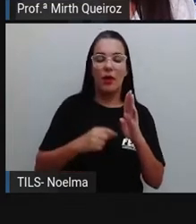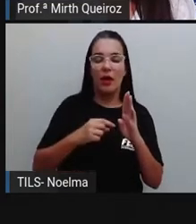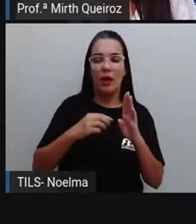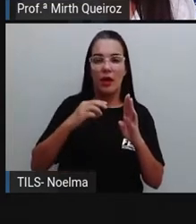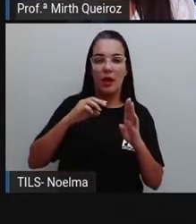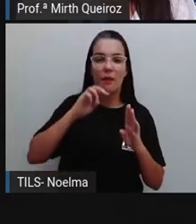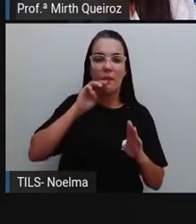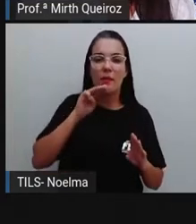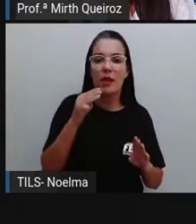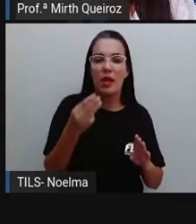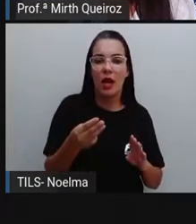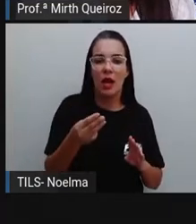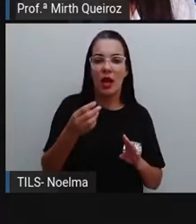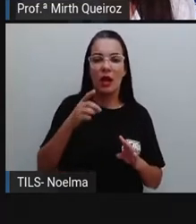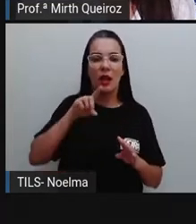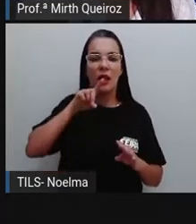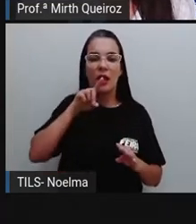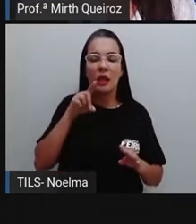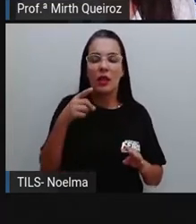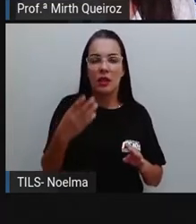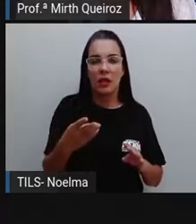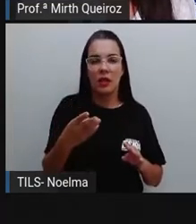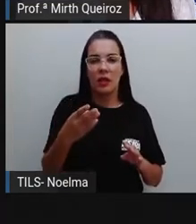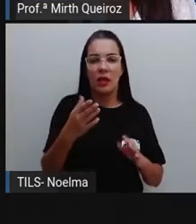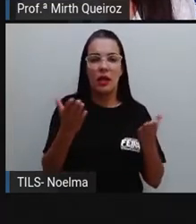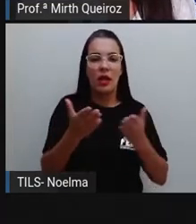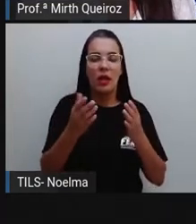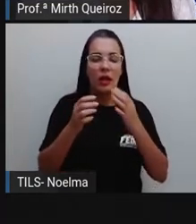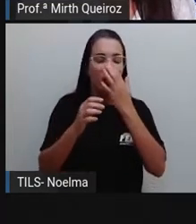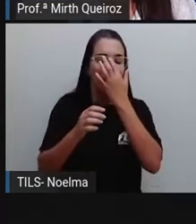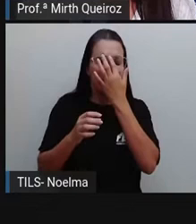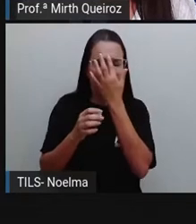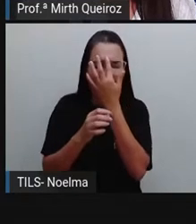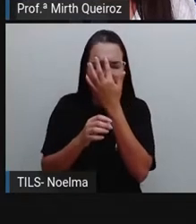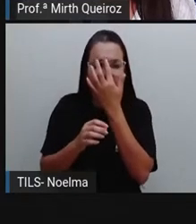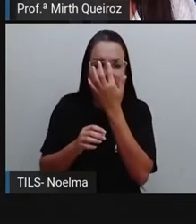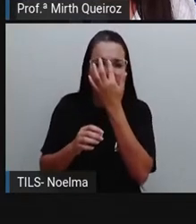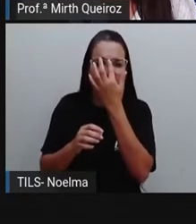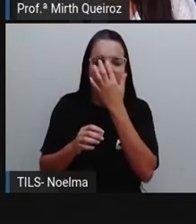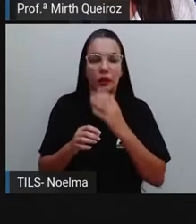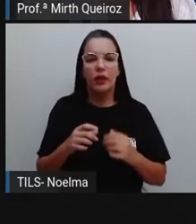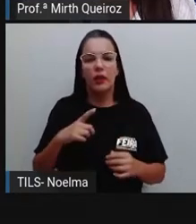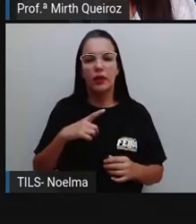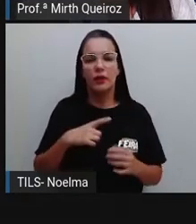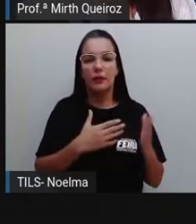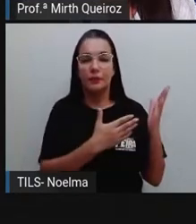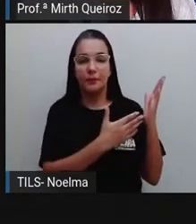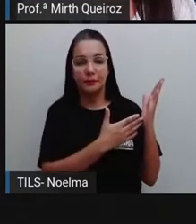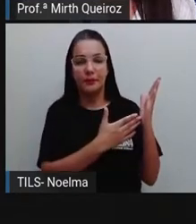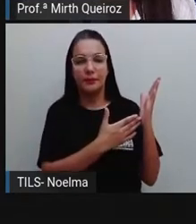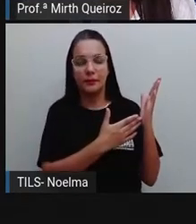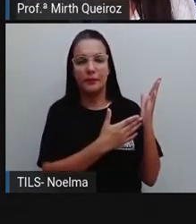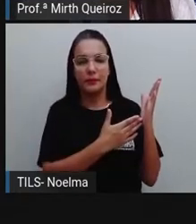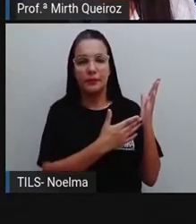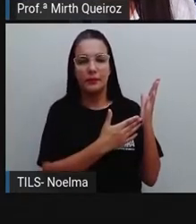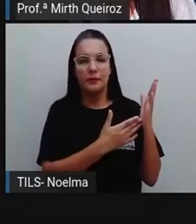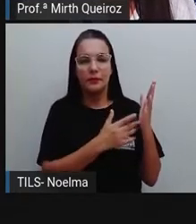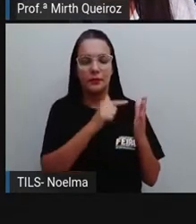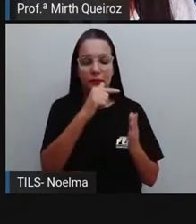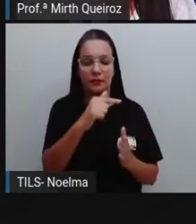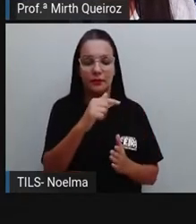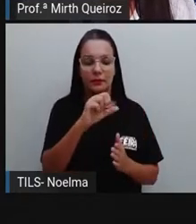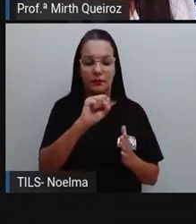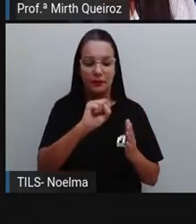de milhar, centena de milhar. Na classe dos milhões, nós vamos ter a sétima, oitava e a nona ordem, onde